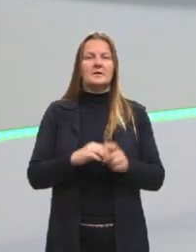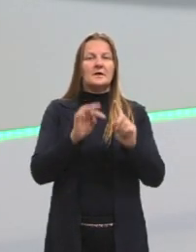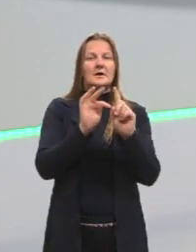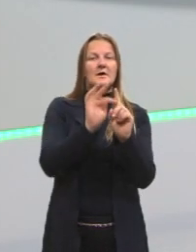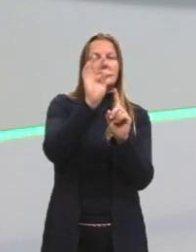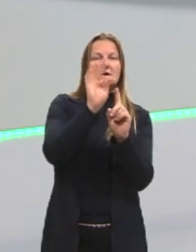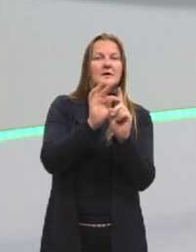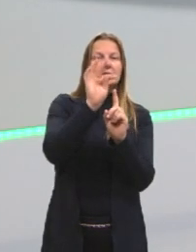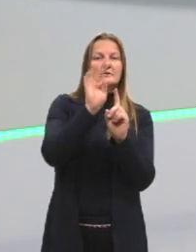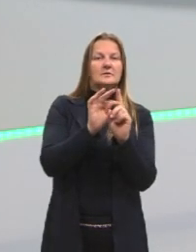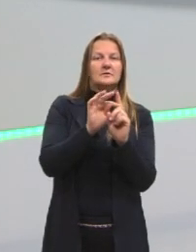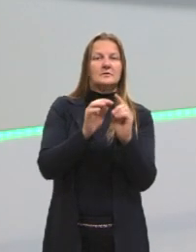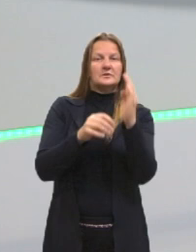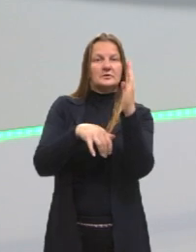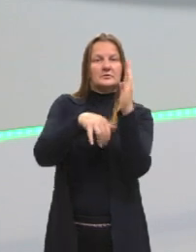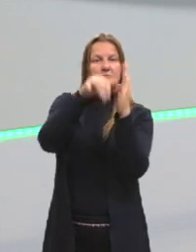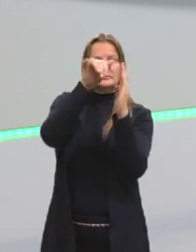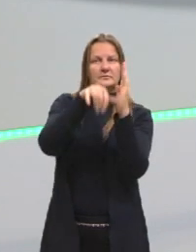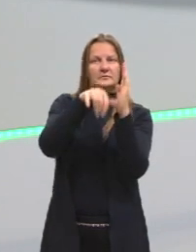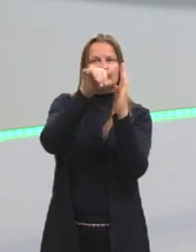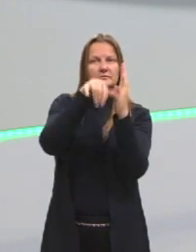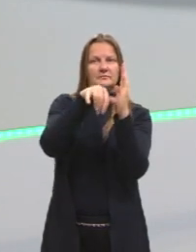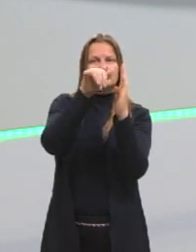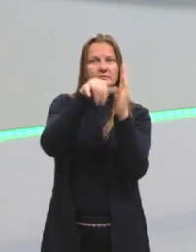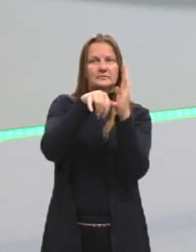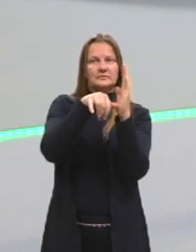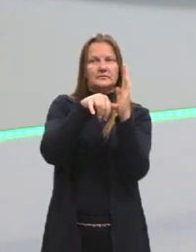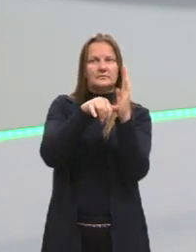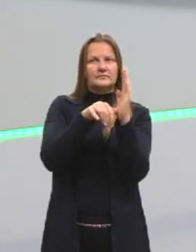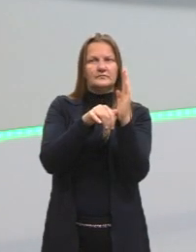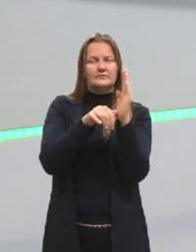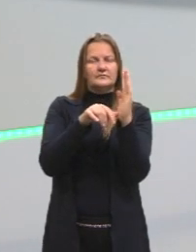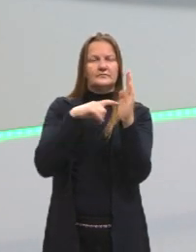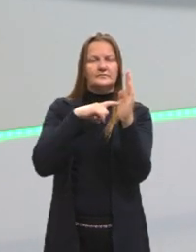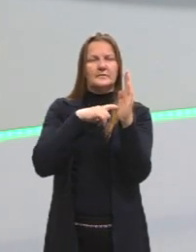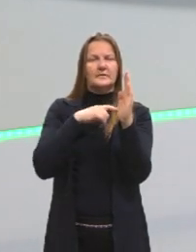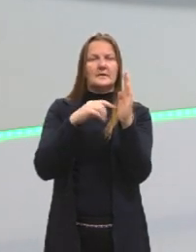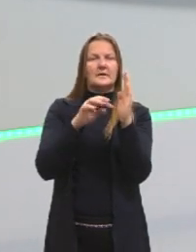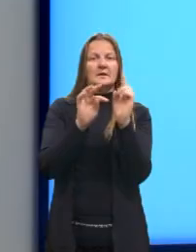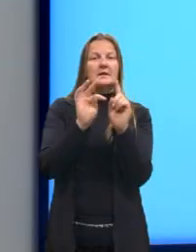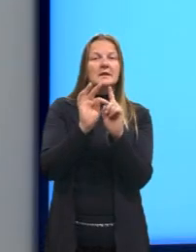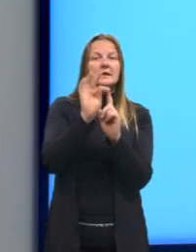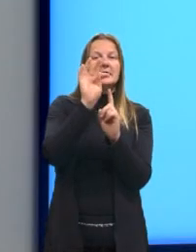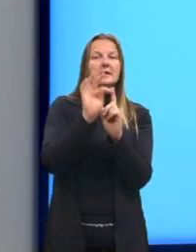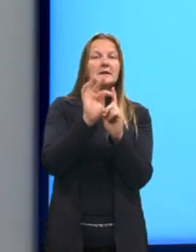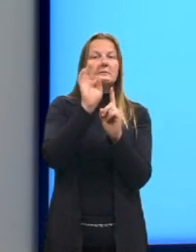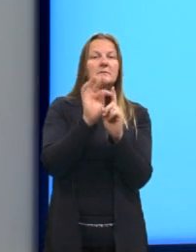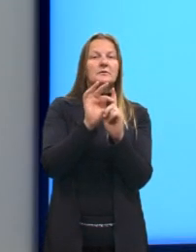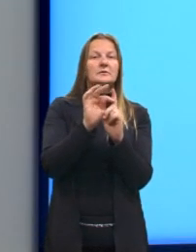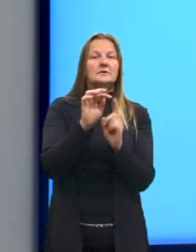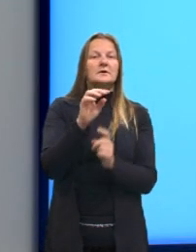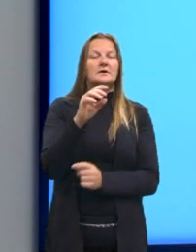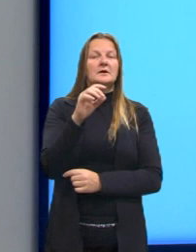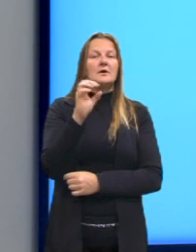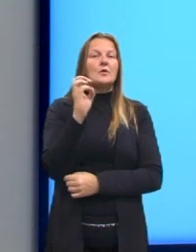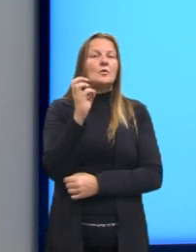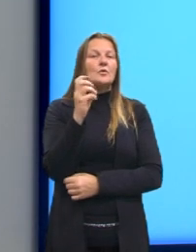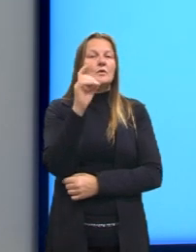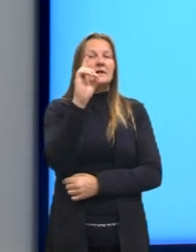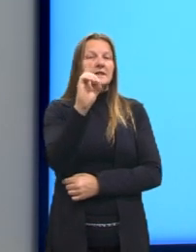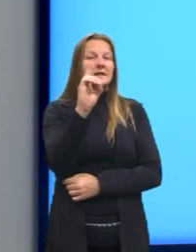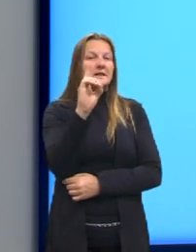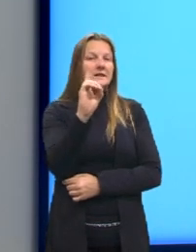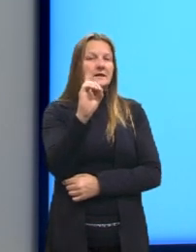eixo vertical, que a gente chama de Y, né, aqui ela traz a temperatura em graus ali de Lyon.